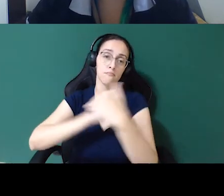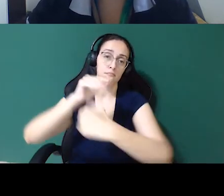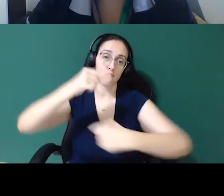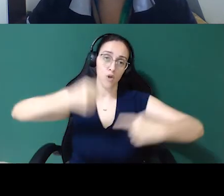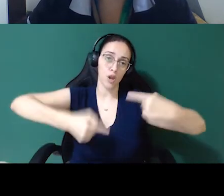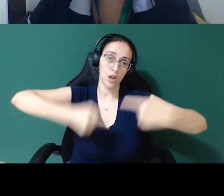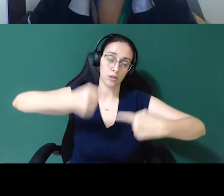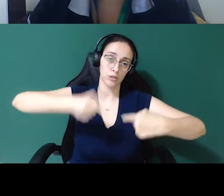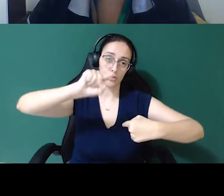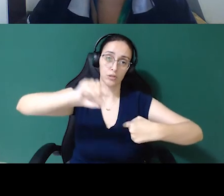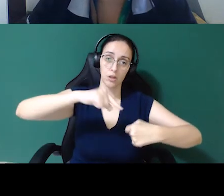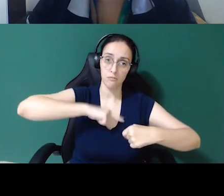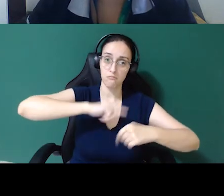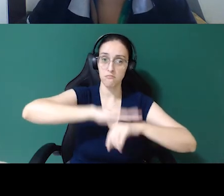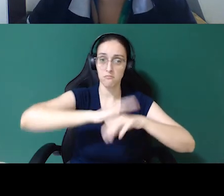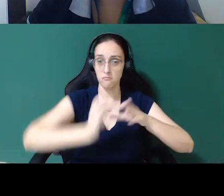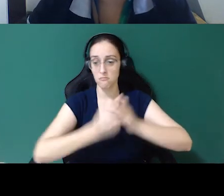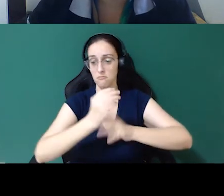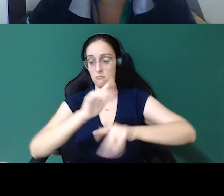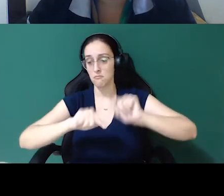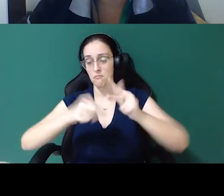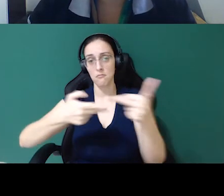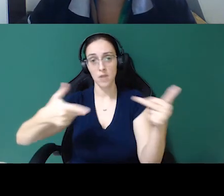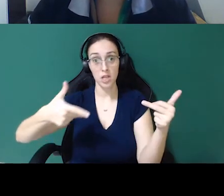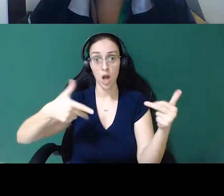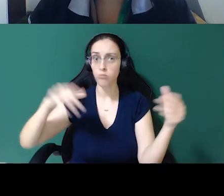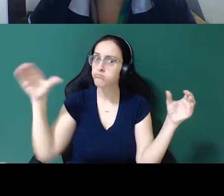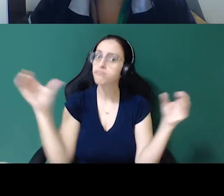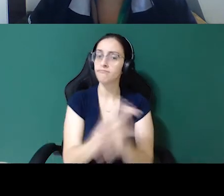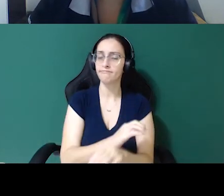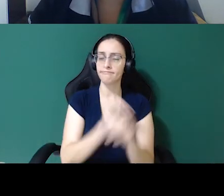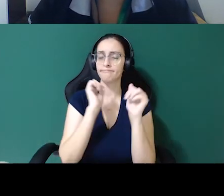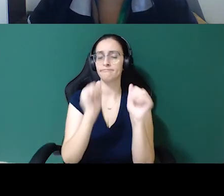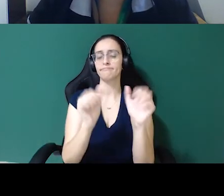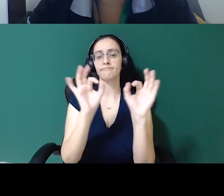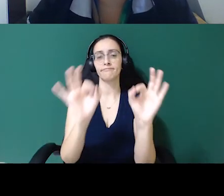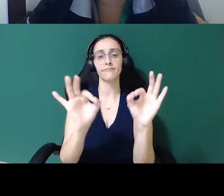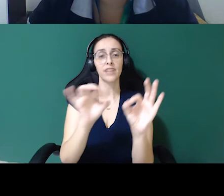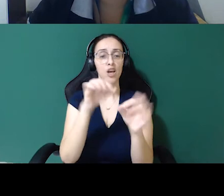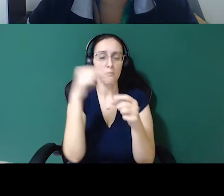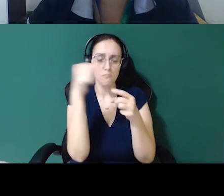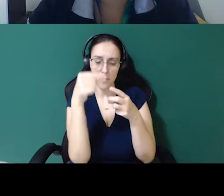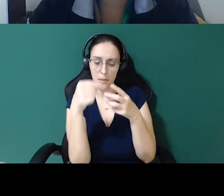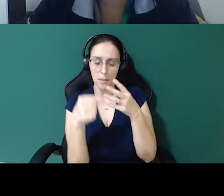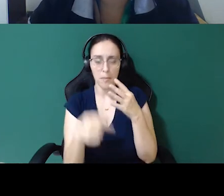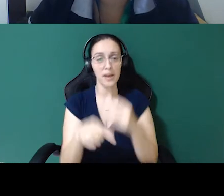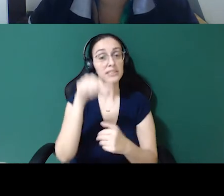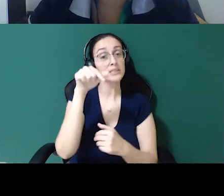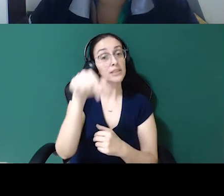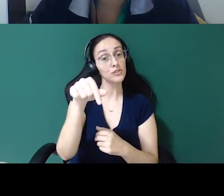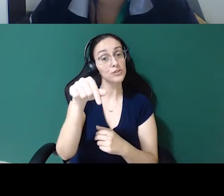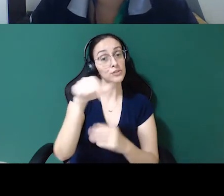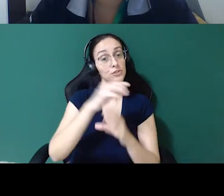em que eles criaram um material muito completo de sete passos para o